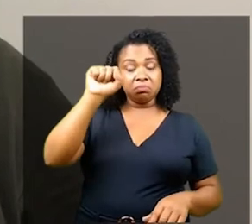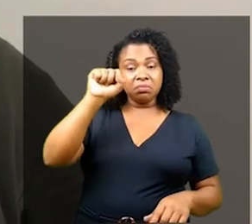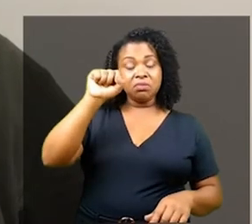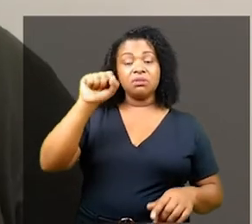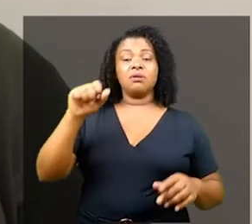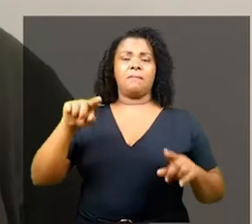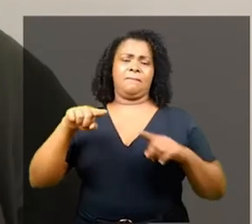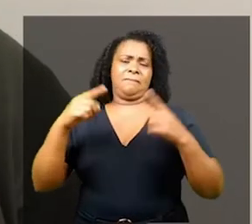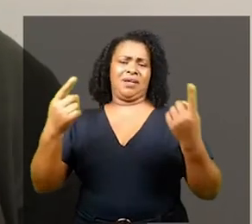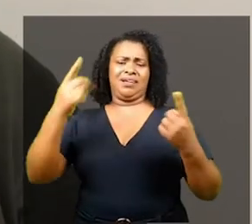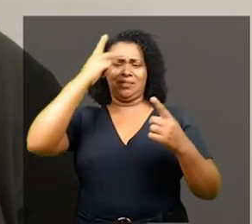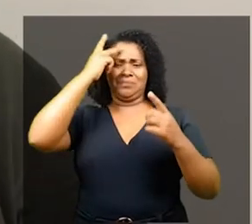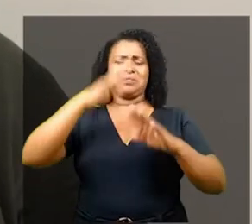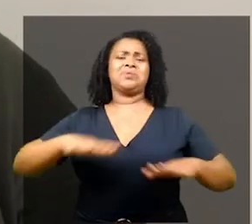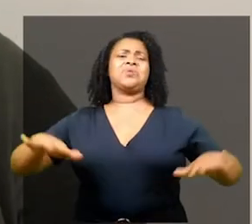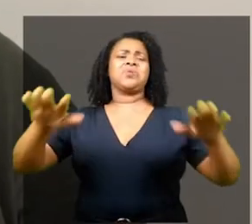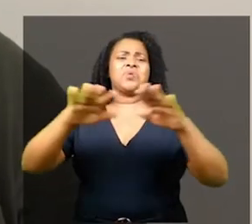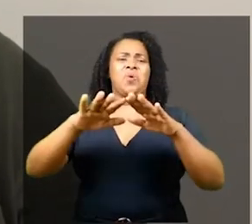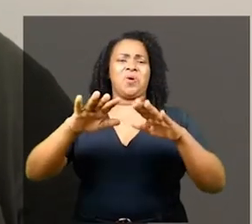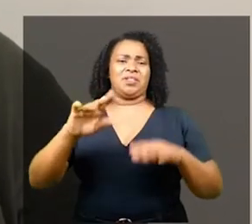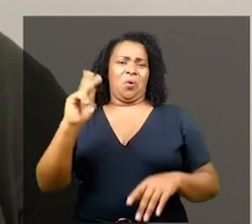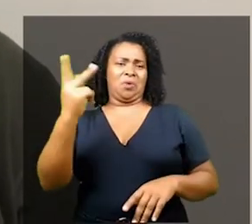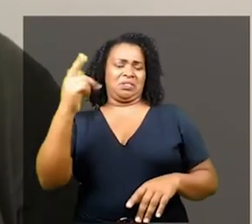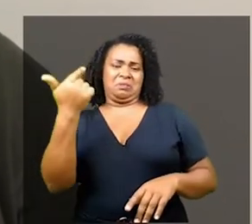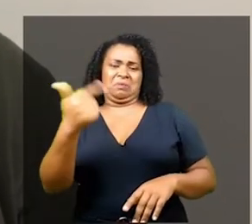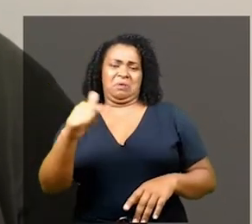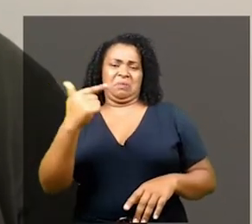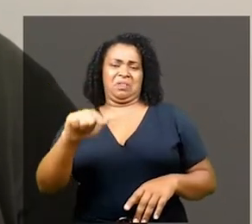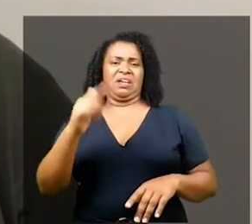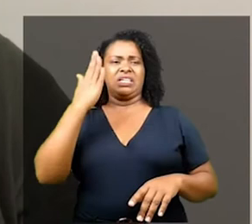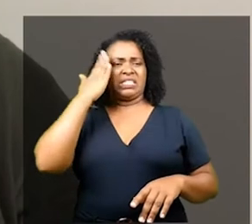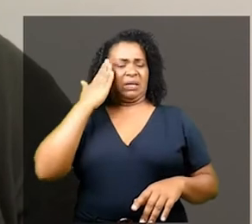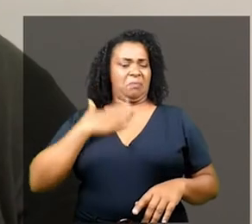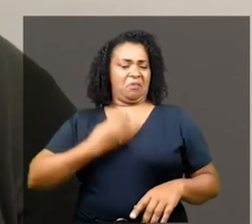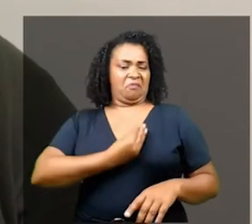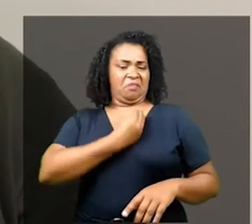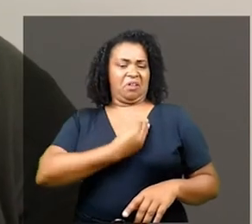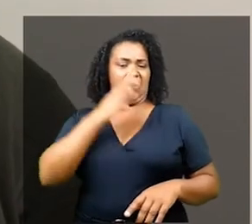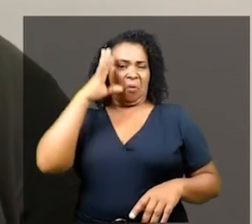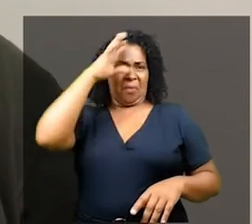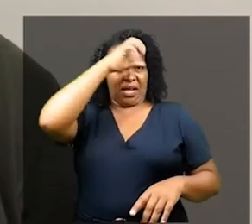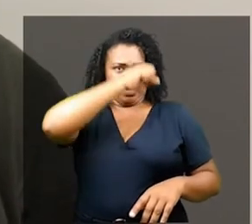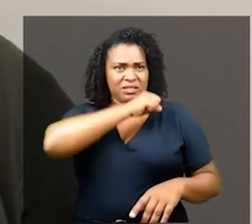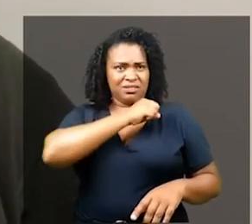nem sabe que a gente existe ou negam o nosso afeto e o nosso prazer.